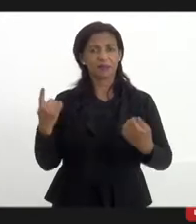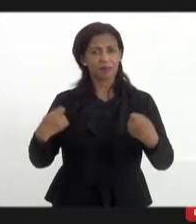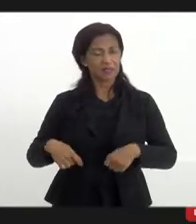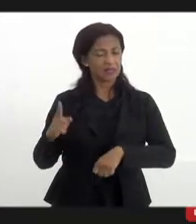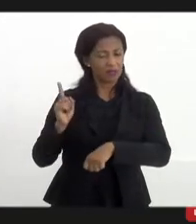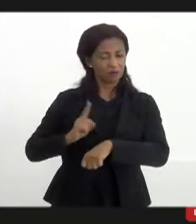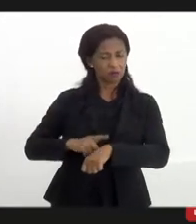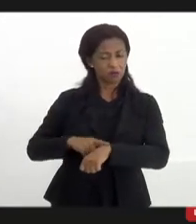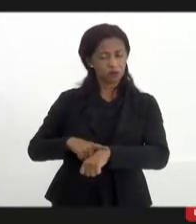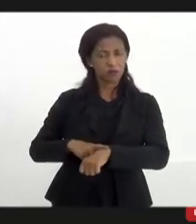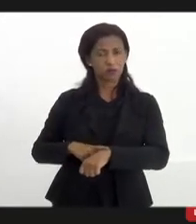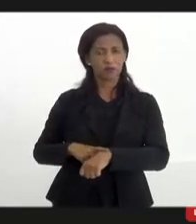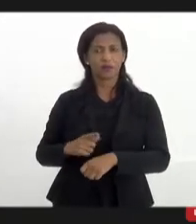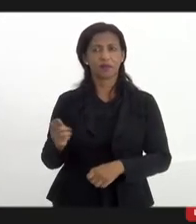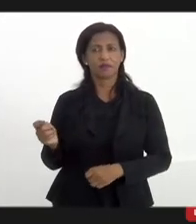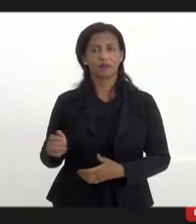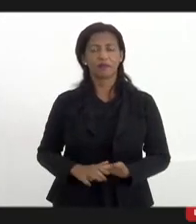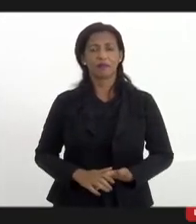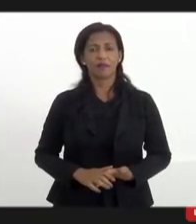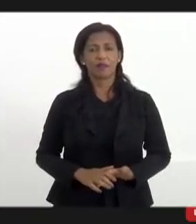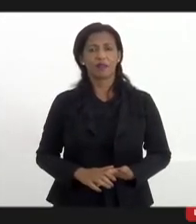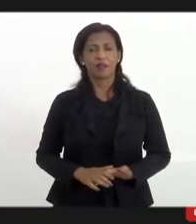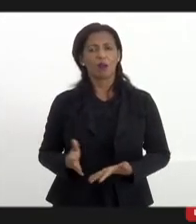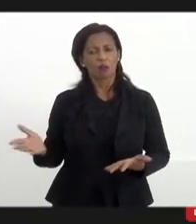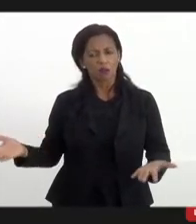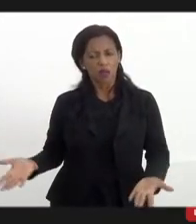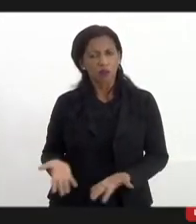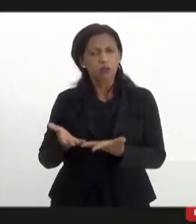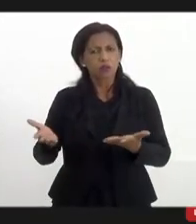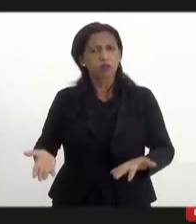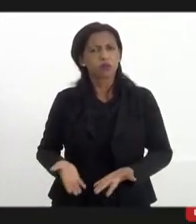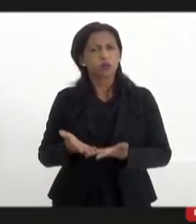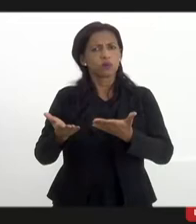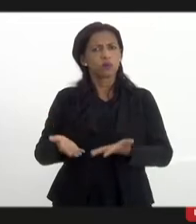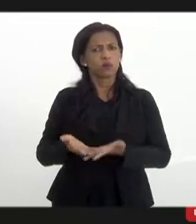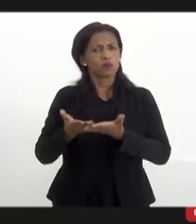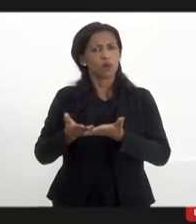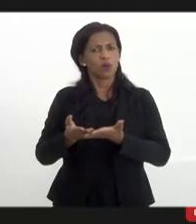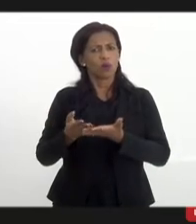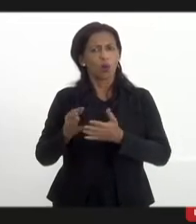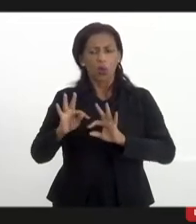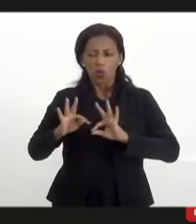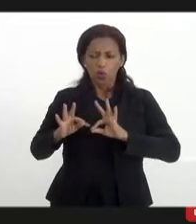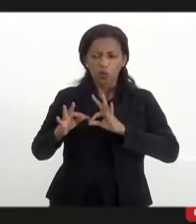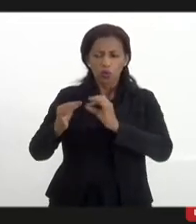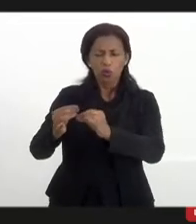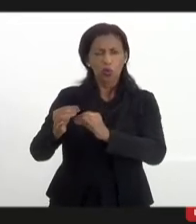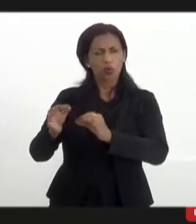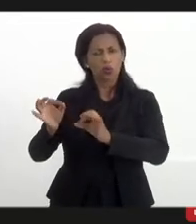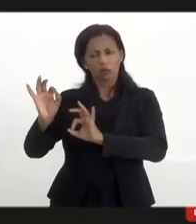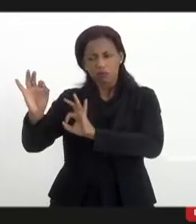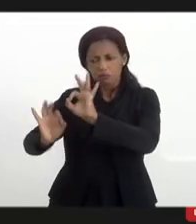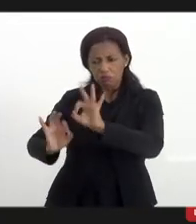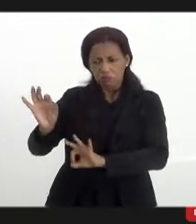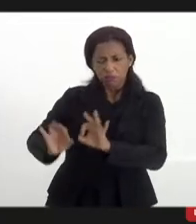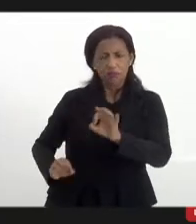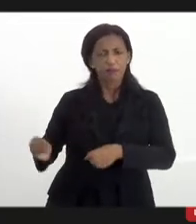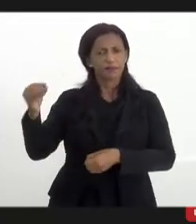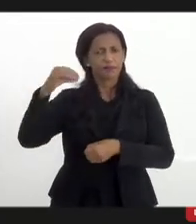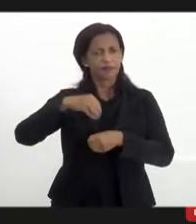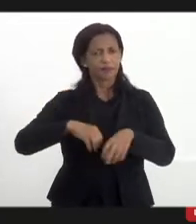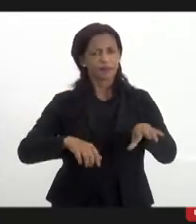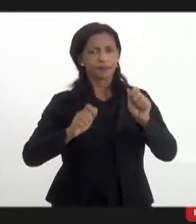imediatamente... colocá-las para frente, usar toda a legalidade que a gente tem dentro da LERJ,